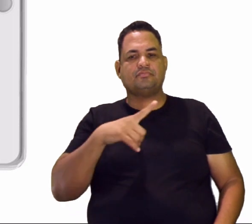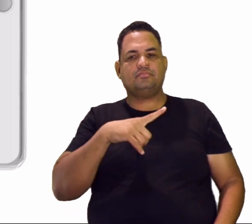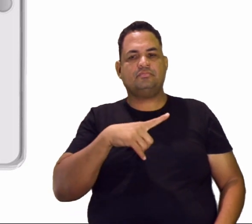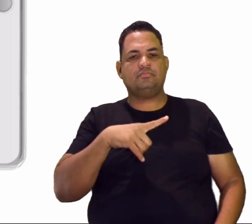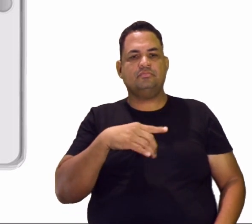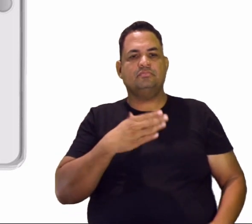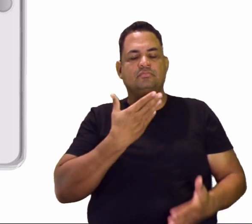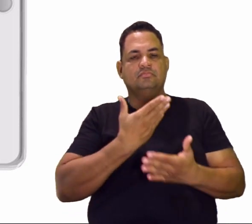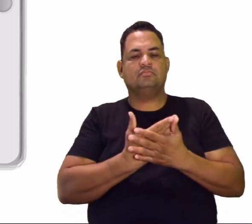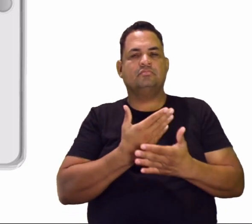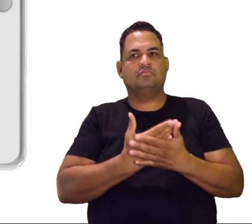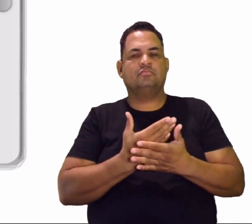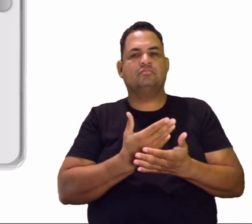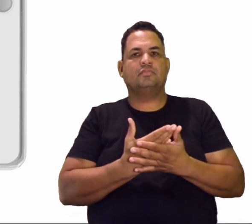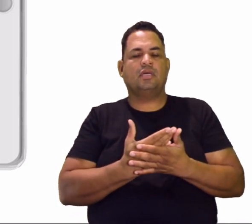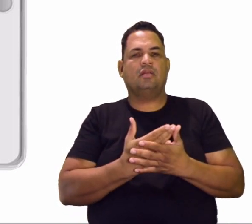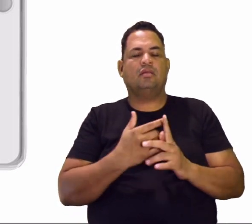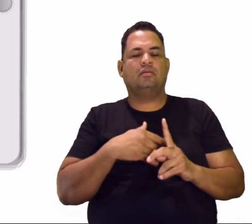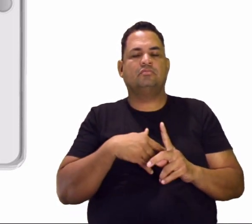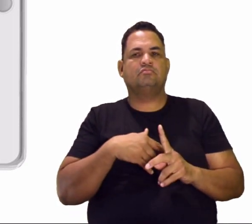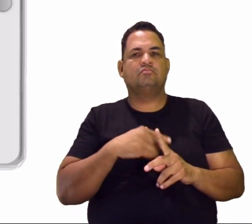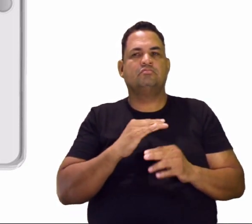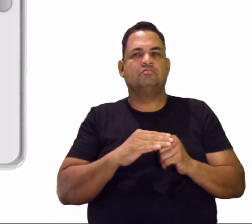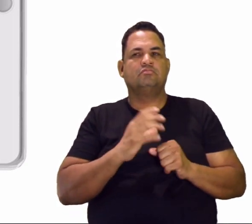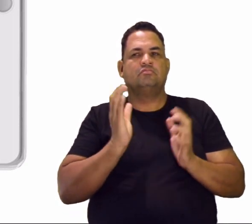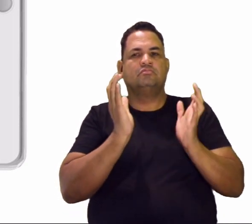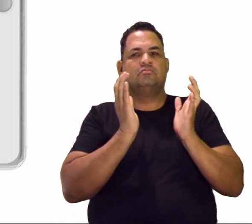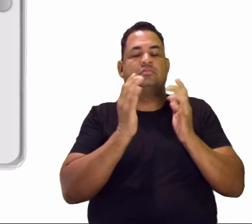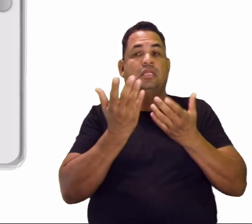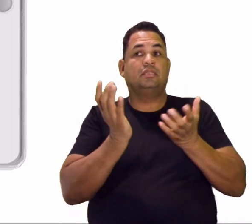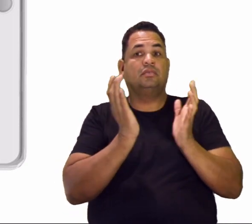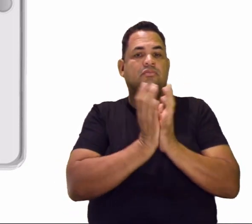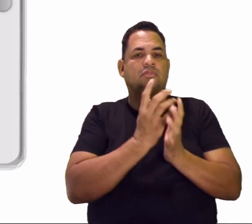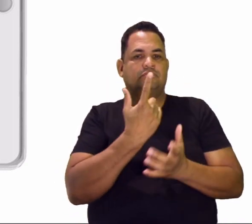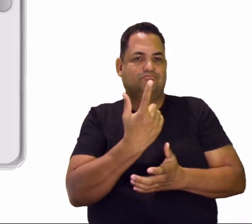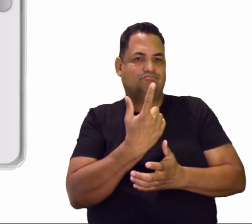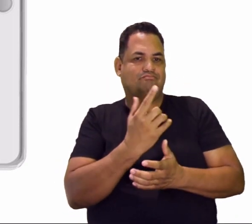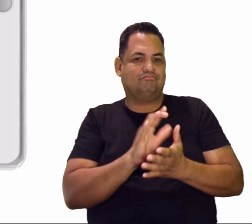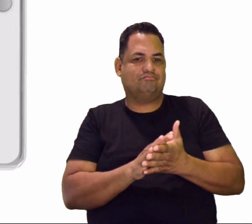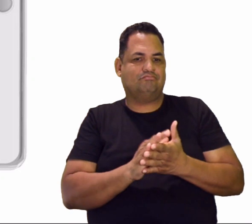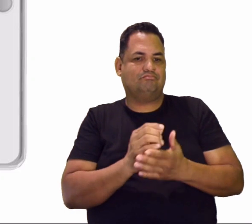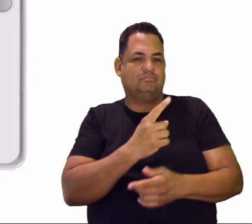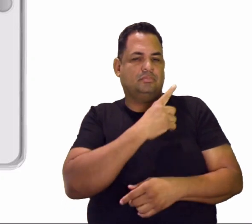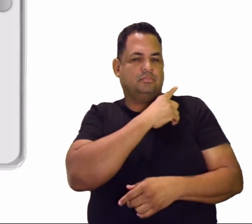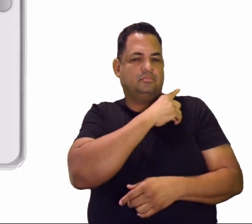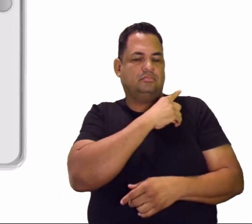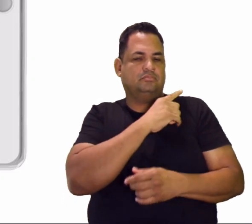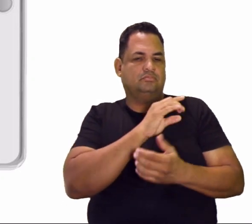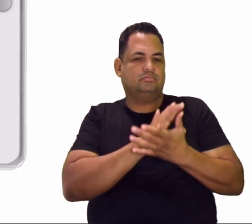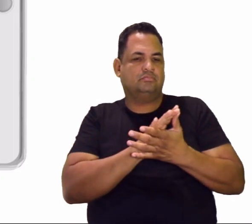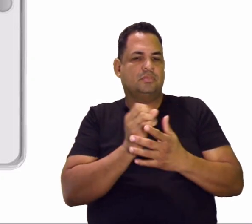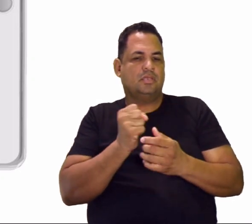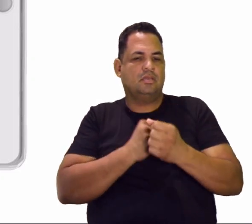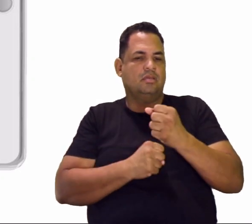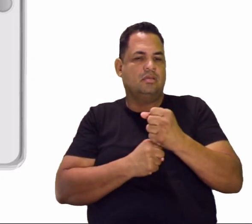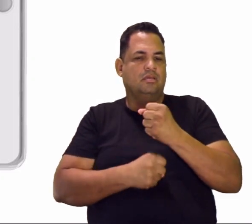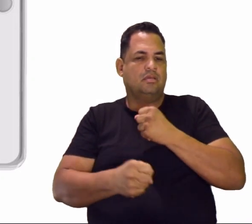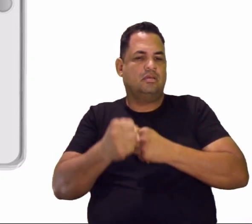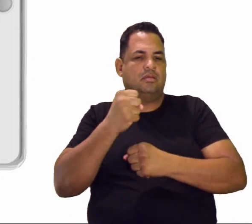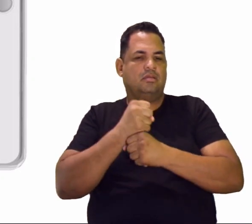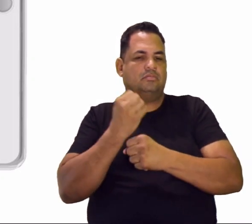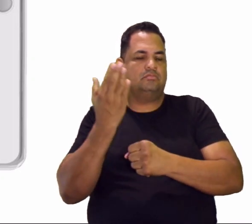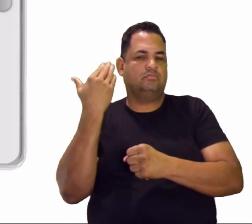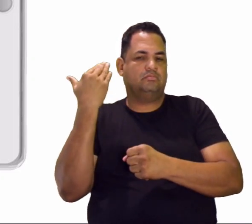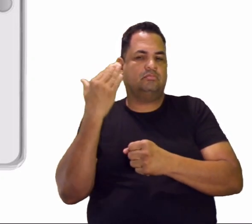uma aula a mais na unidade 2. Ela era da unidade 1, ano passado, mas ela veio para a unidade 2, tá? Que